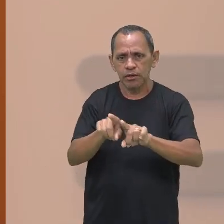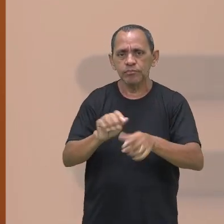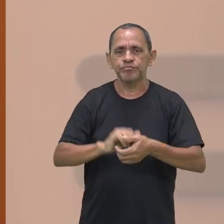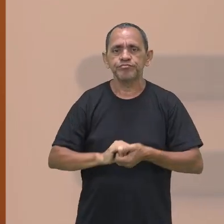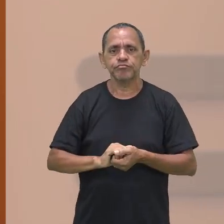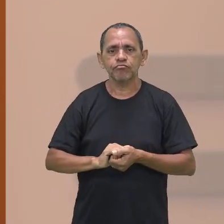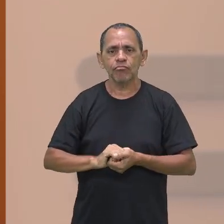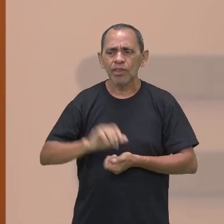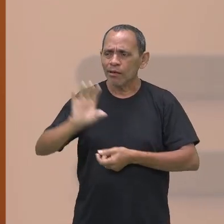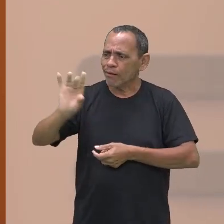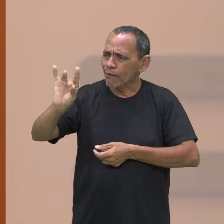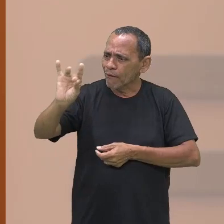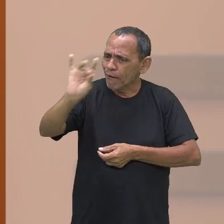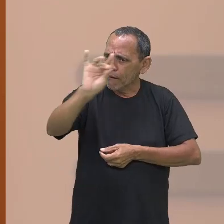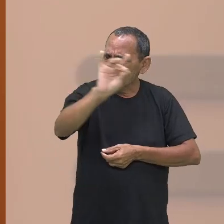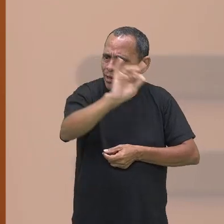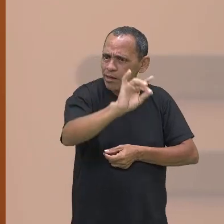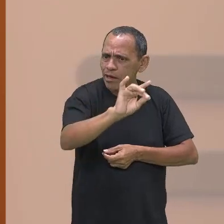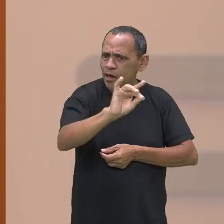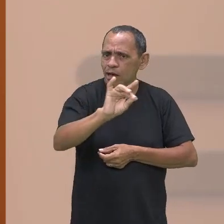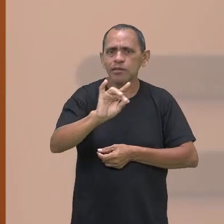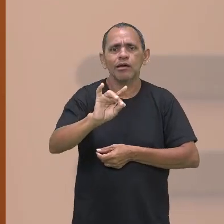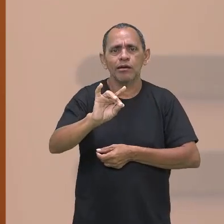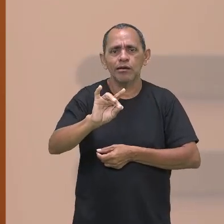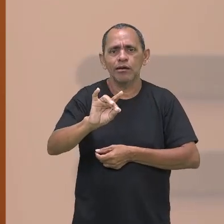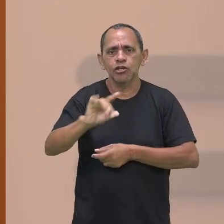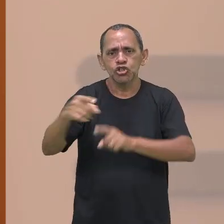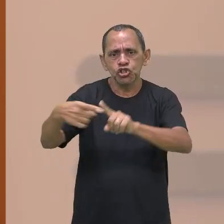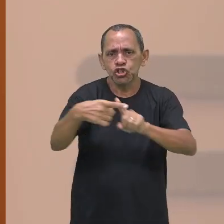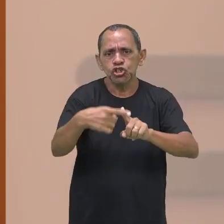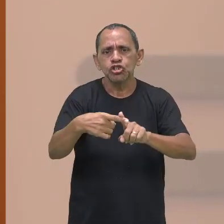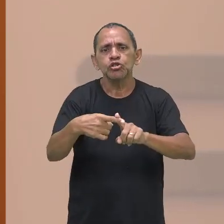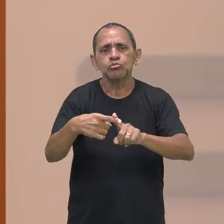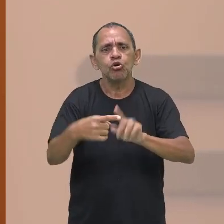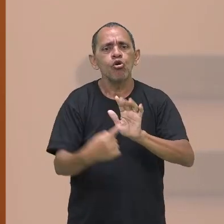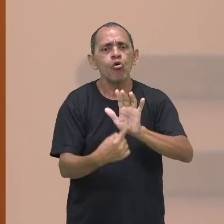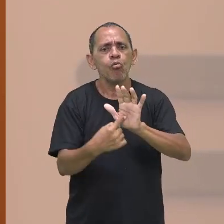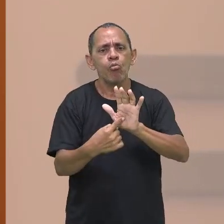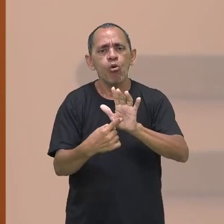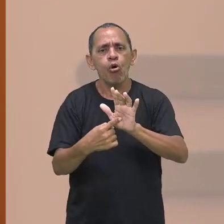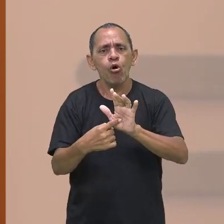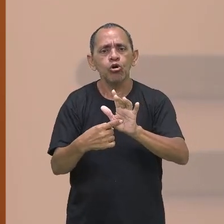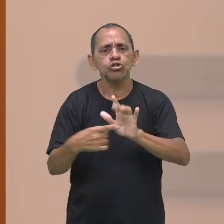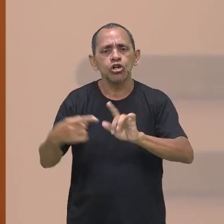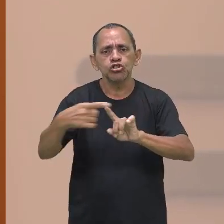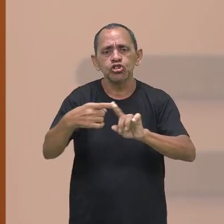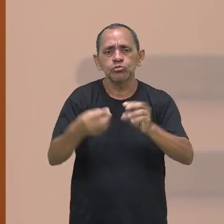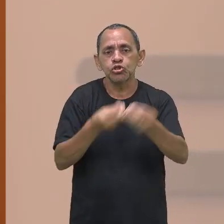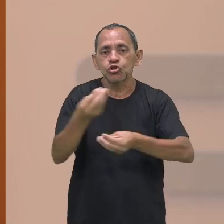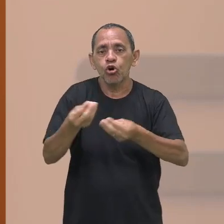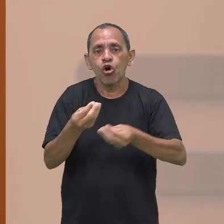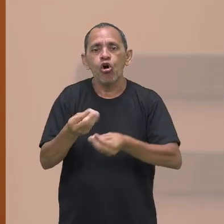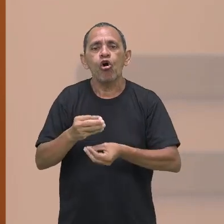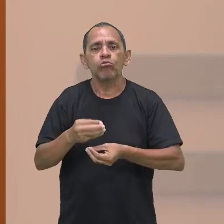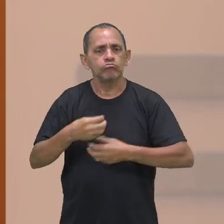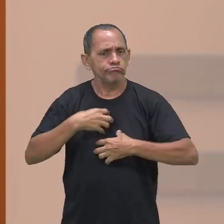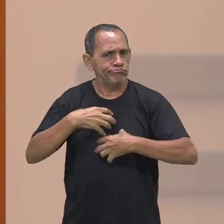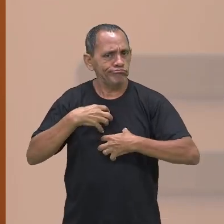elementos culturais relacionados. A expressão artística, a